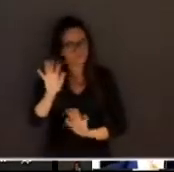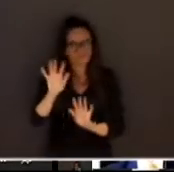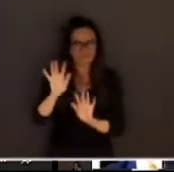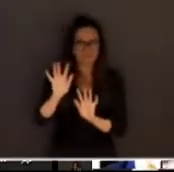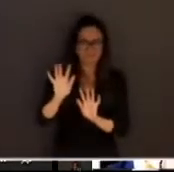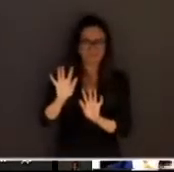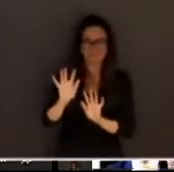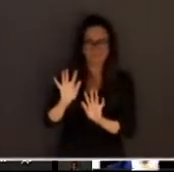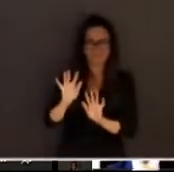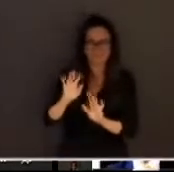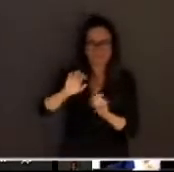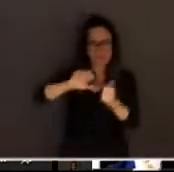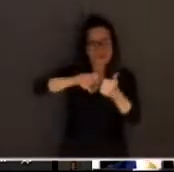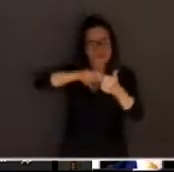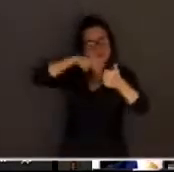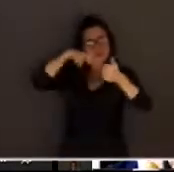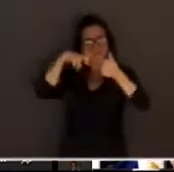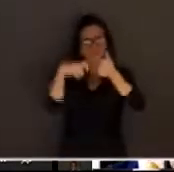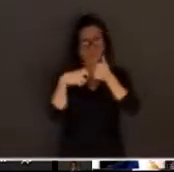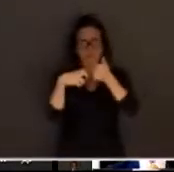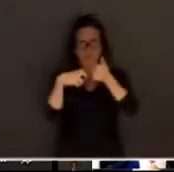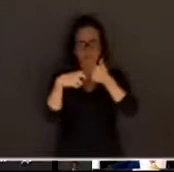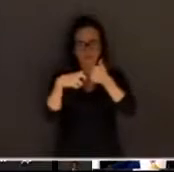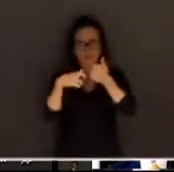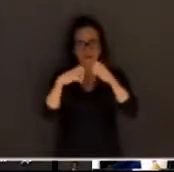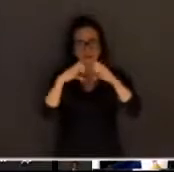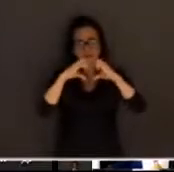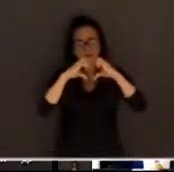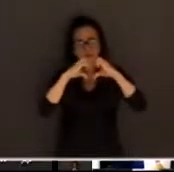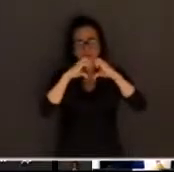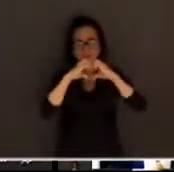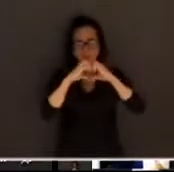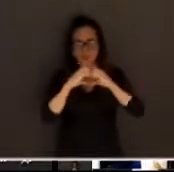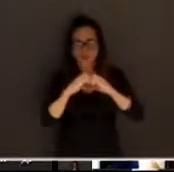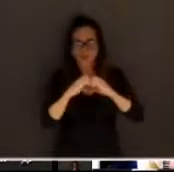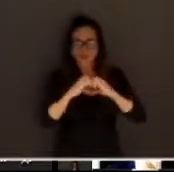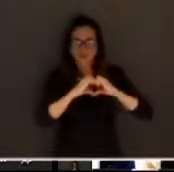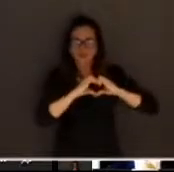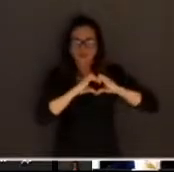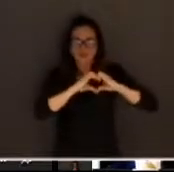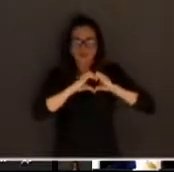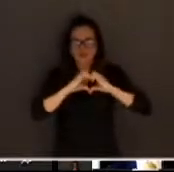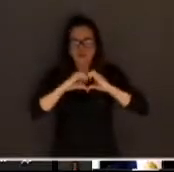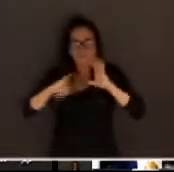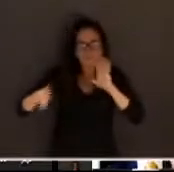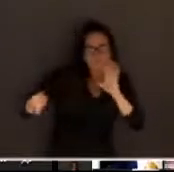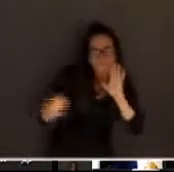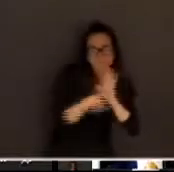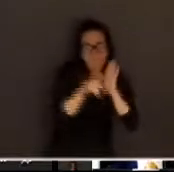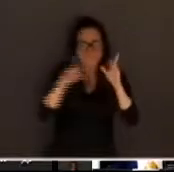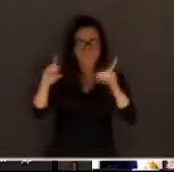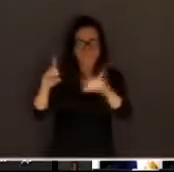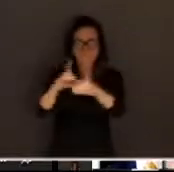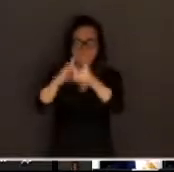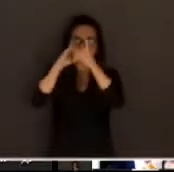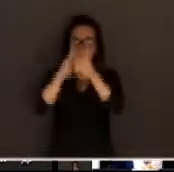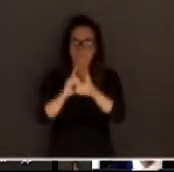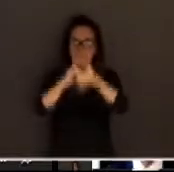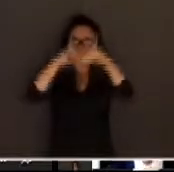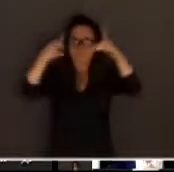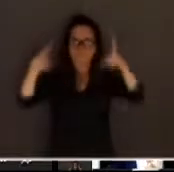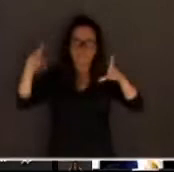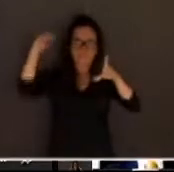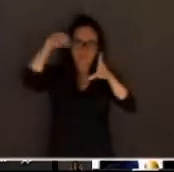O Tribunal do Júri é o coração que bombeia o sangue da democracia no corpo do Poder